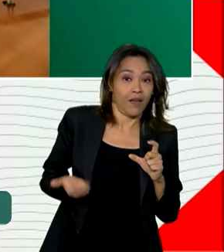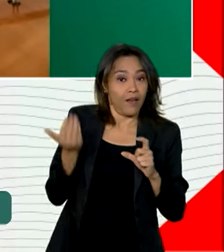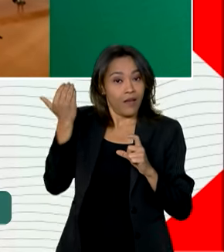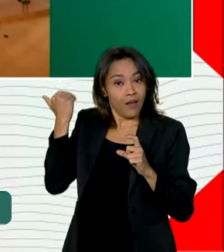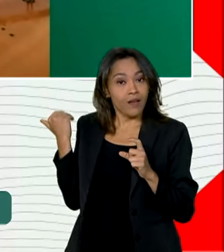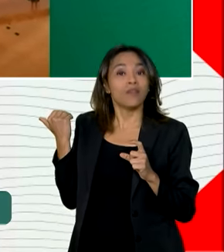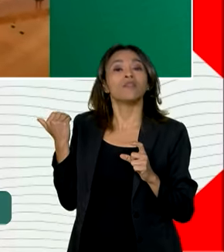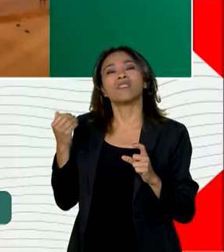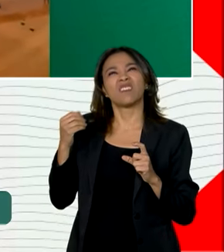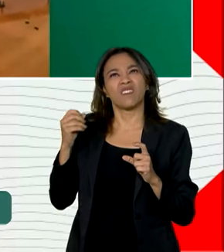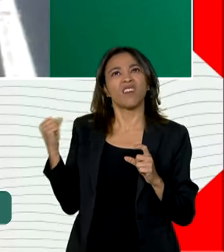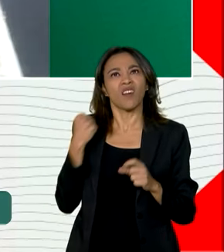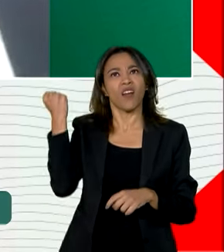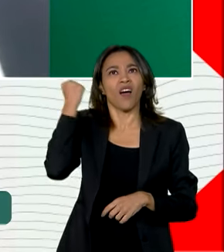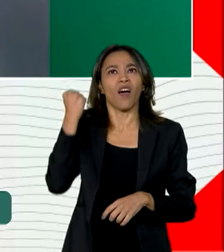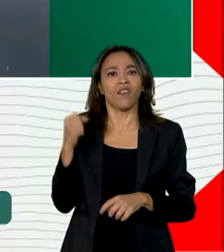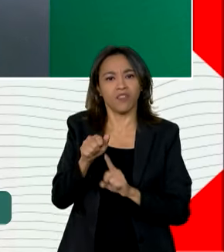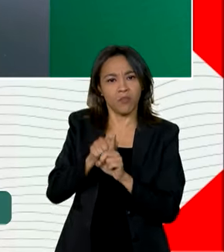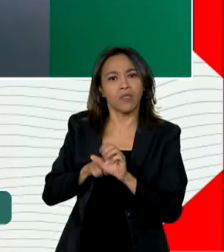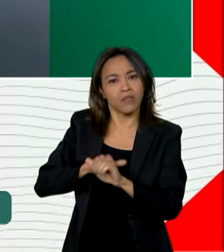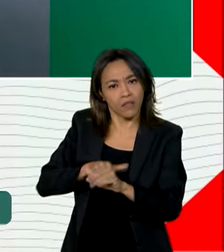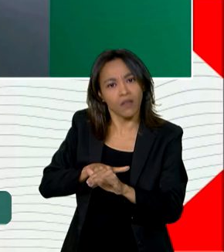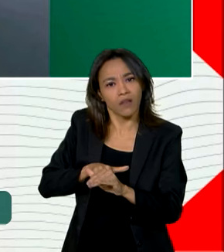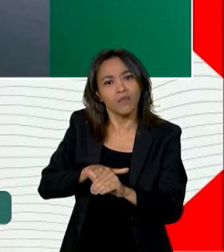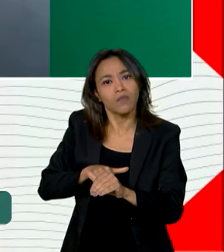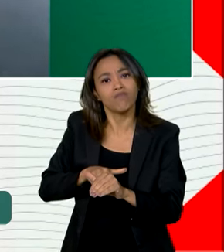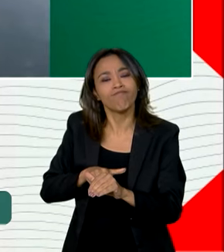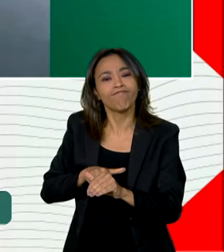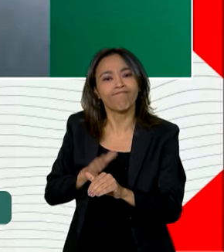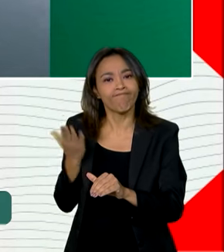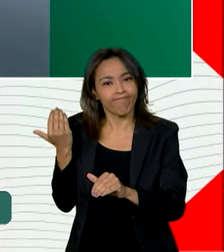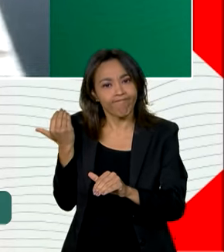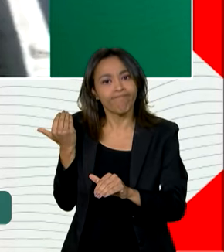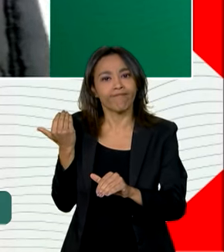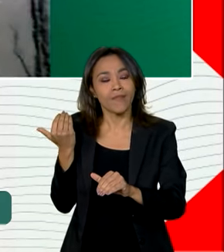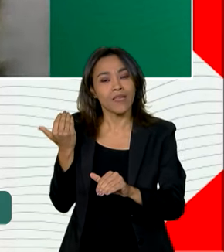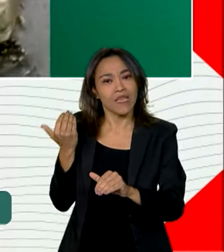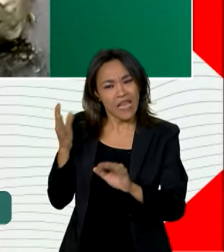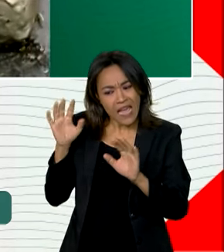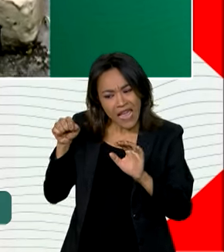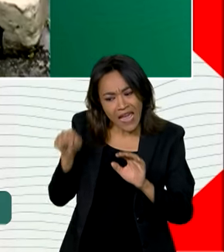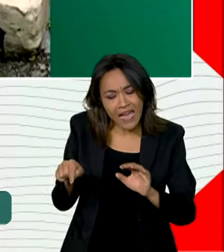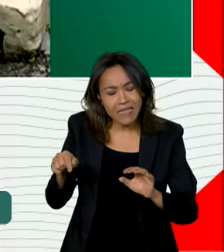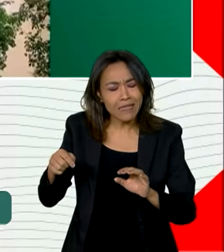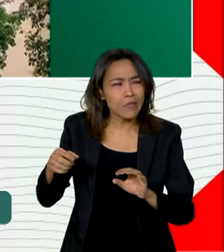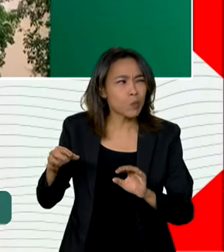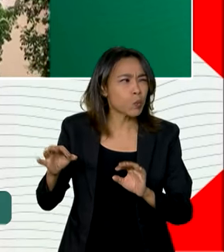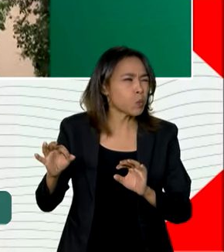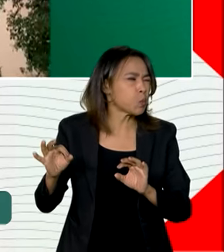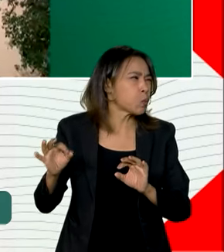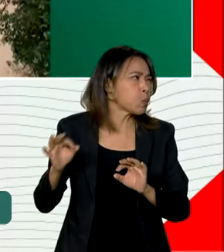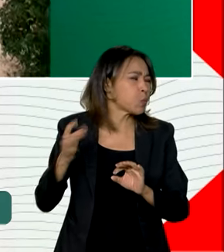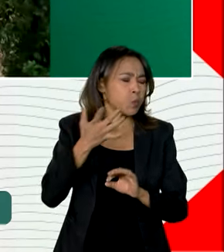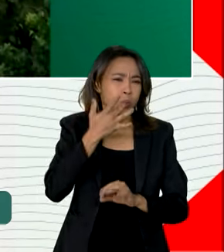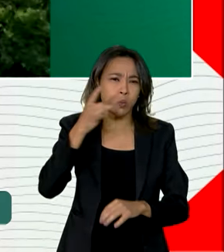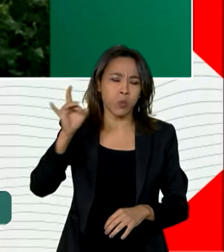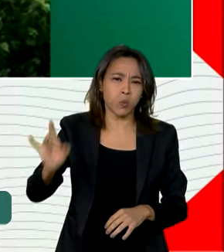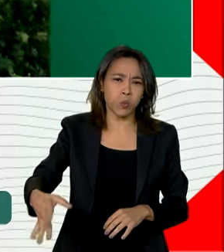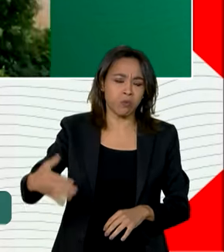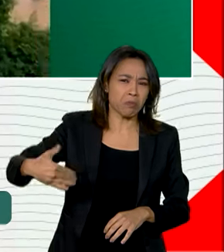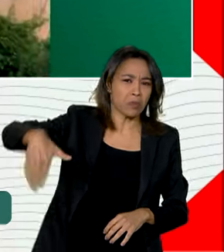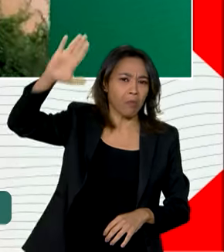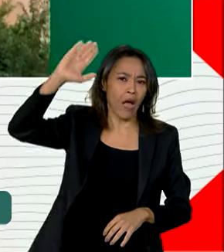no estado em setembro do ano passado, mas, com certeza, esse fenômeno vai ultrapassar, em termos de